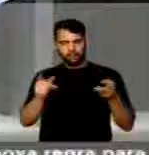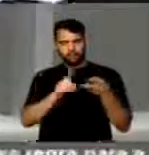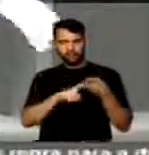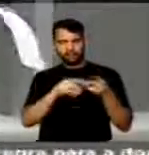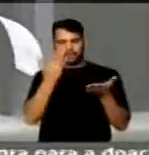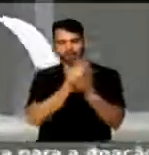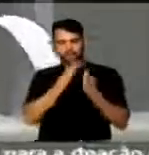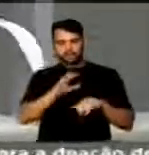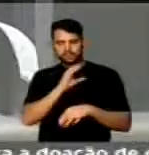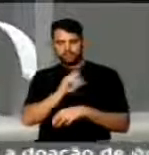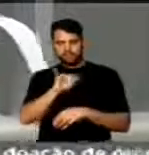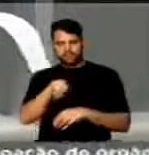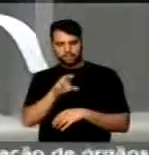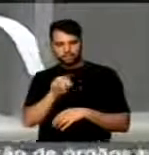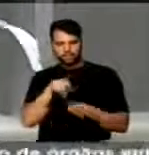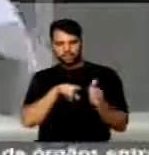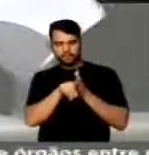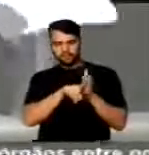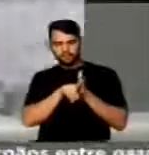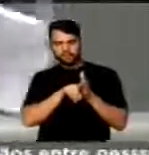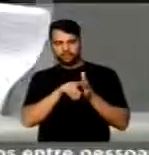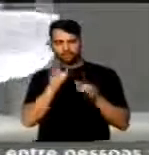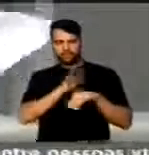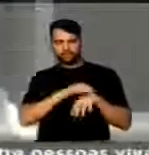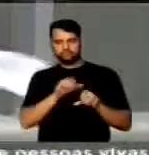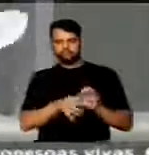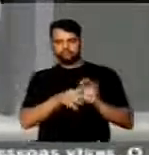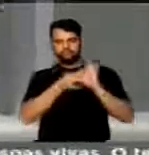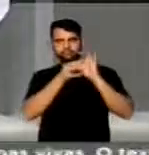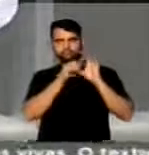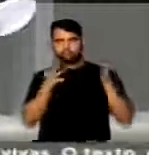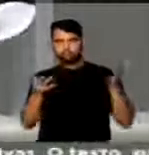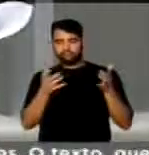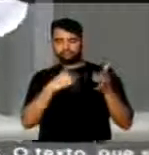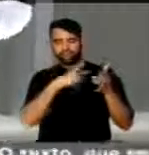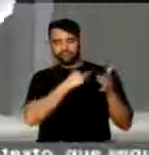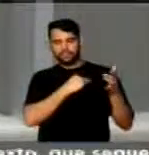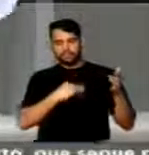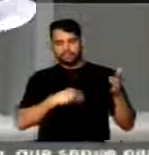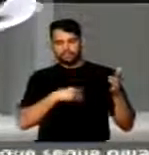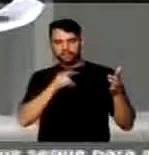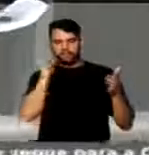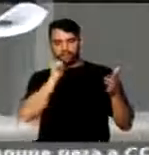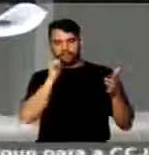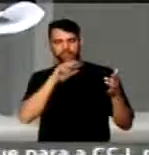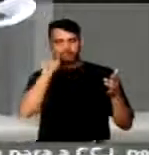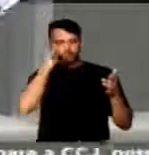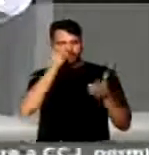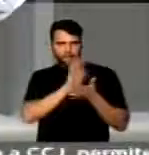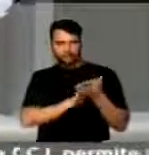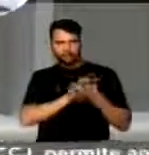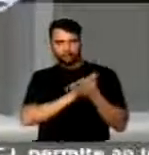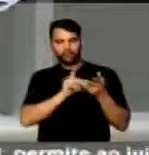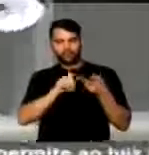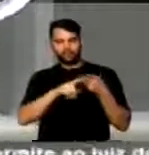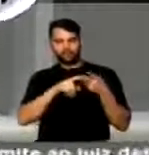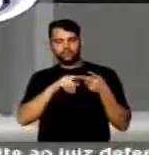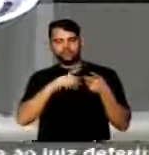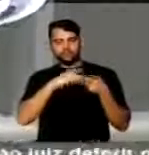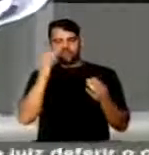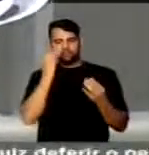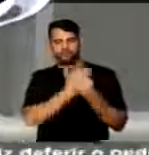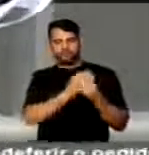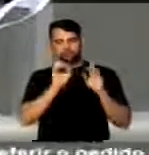Extensão da CGU e das investigações independentes. Ministério sem mulheres, sem negros. E sem as